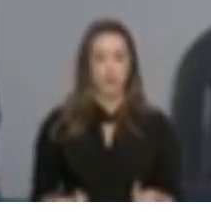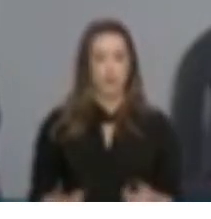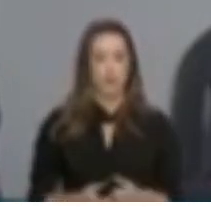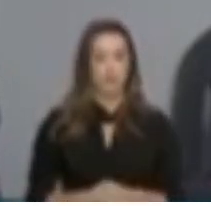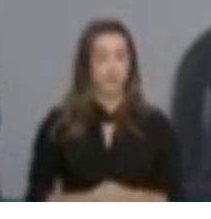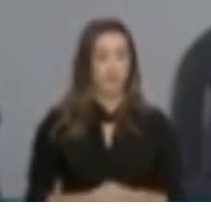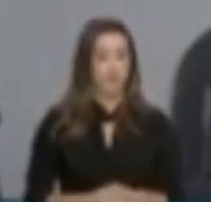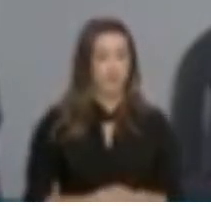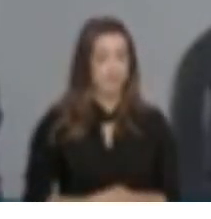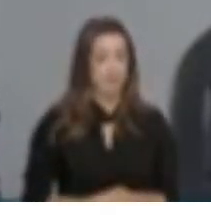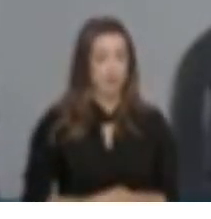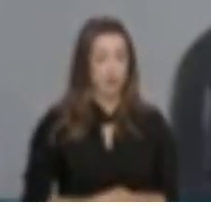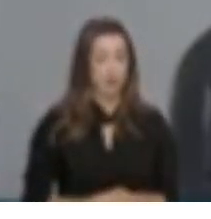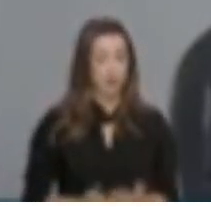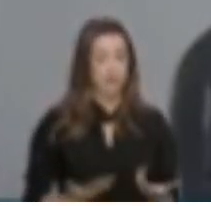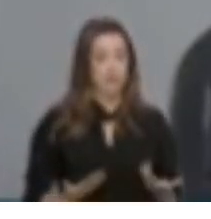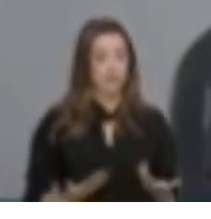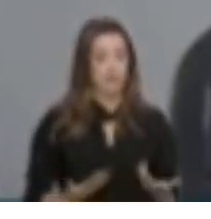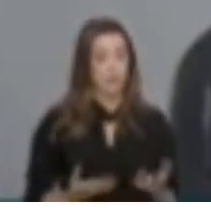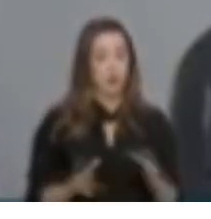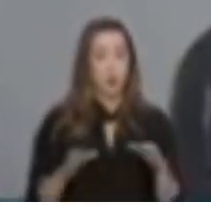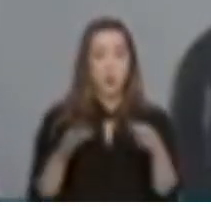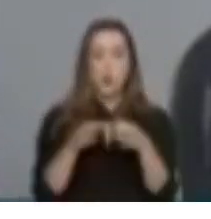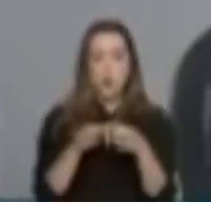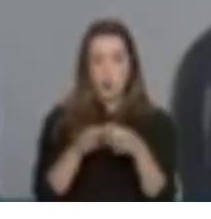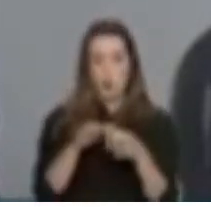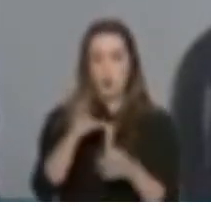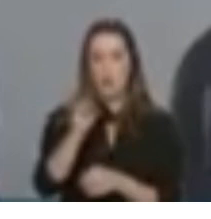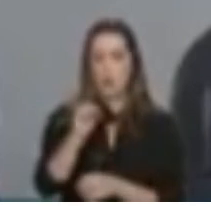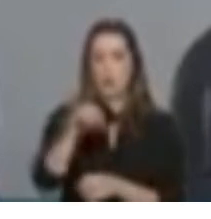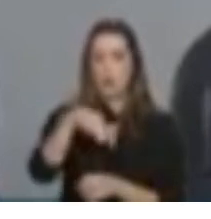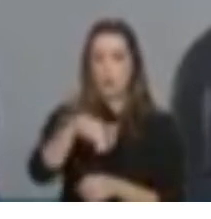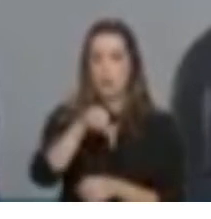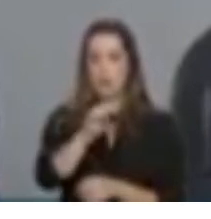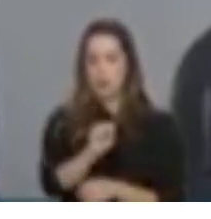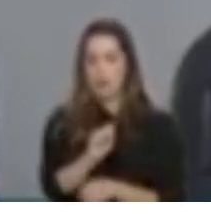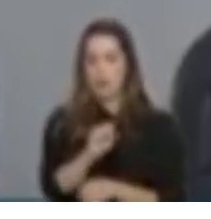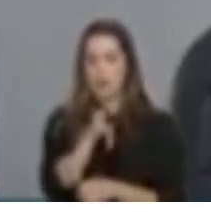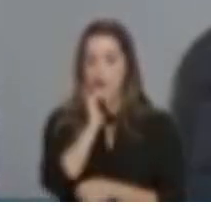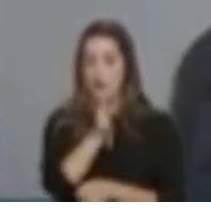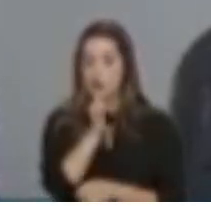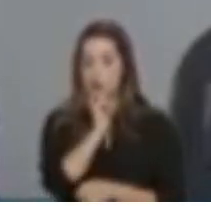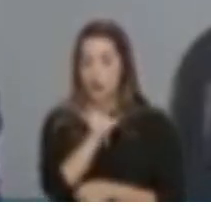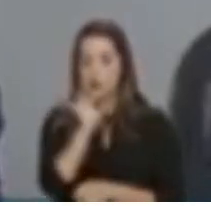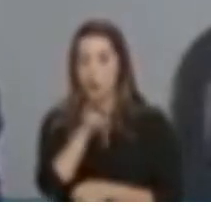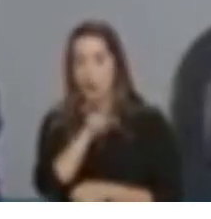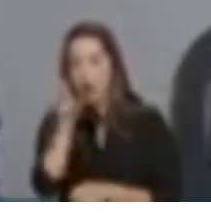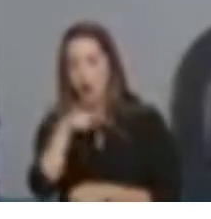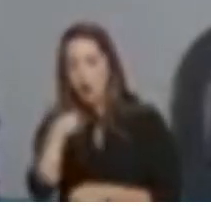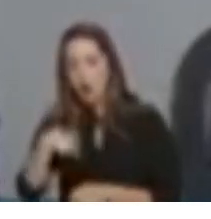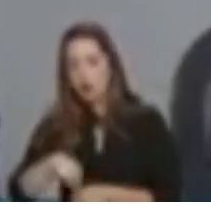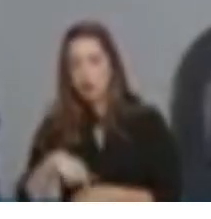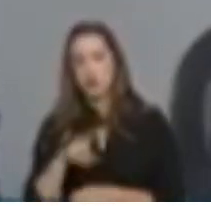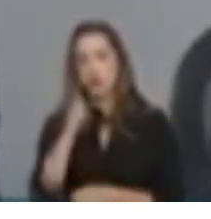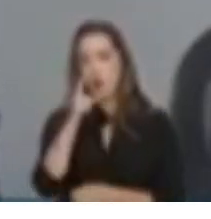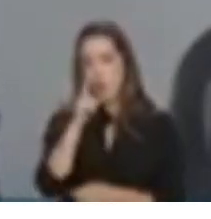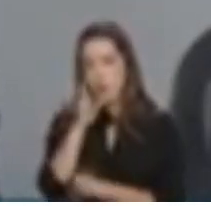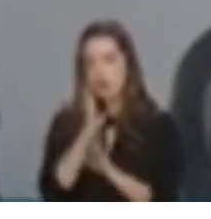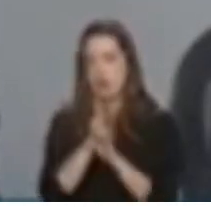surto epidêmico. A Organização Mundial da Saúde ficava dizendo, olha, é só da China, é só de Wuhan.